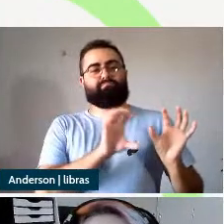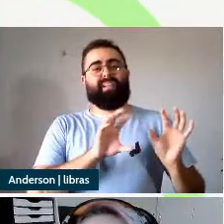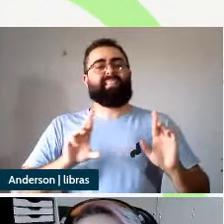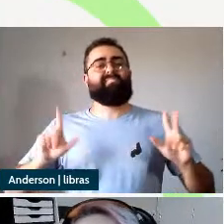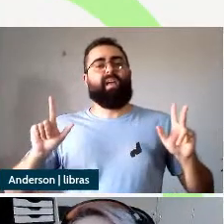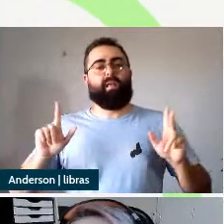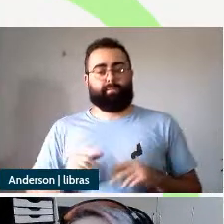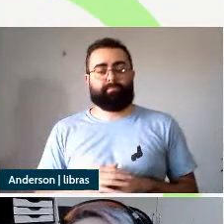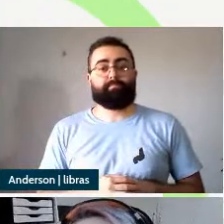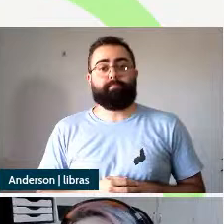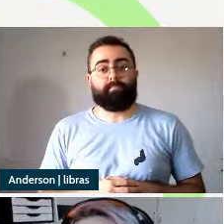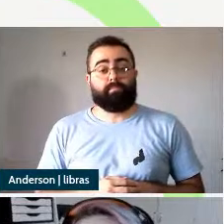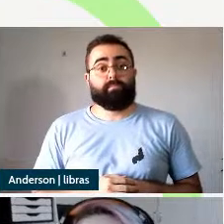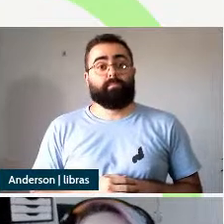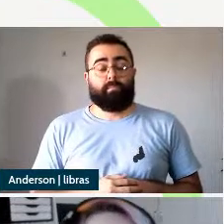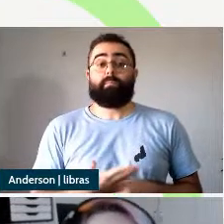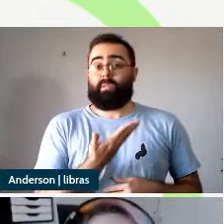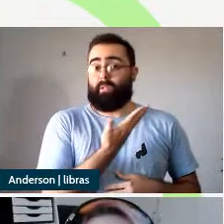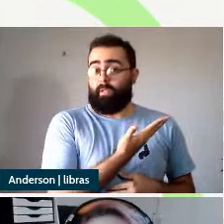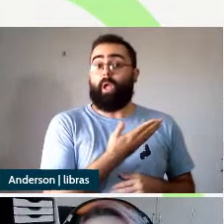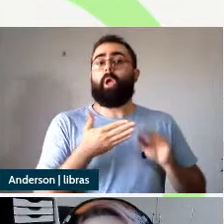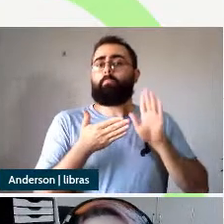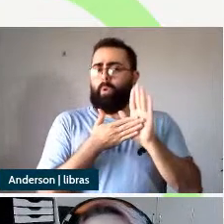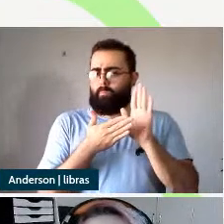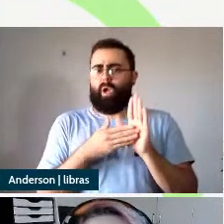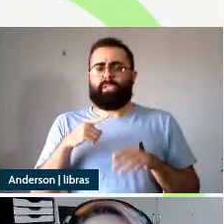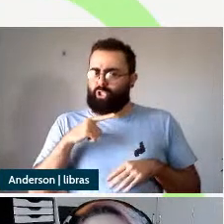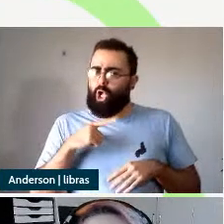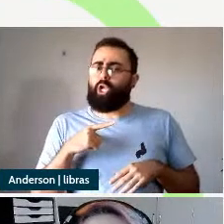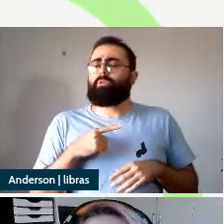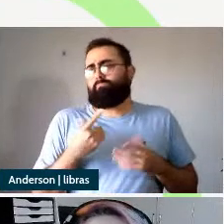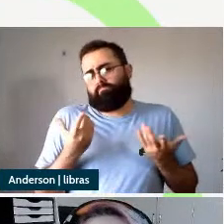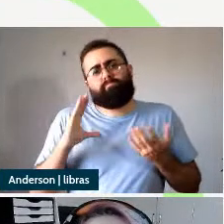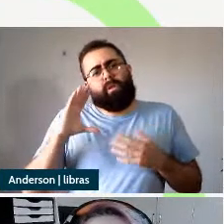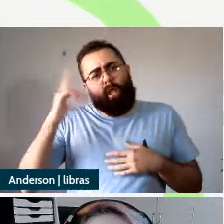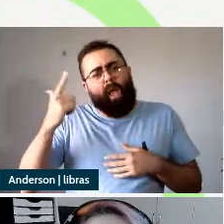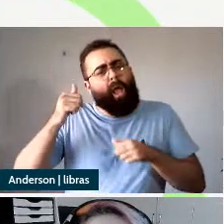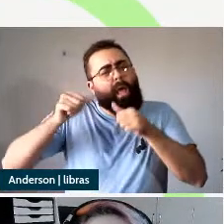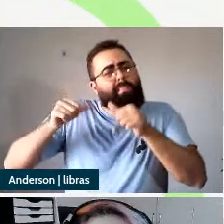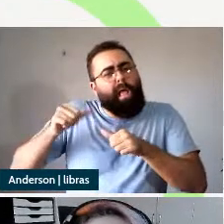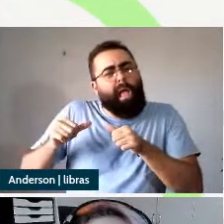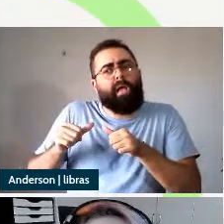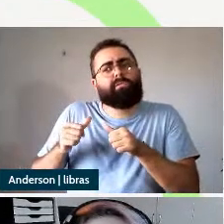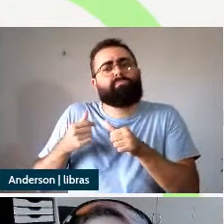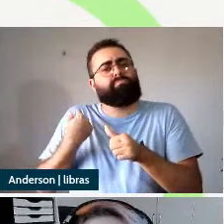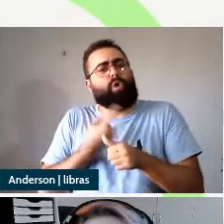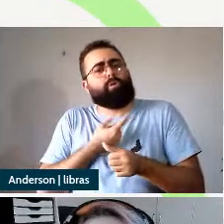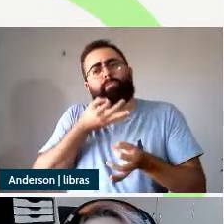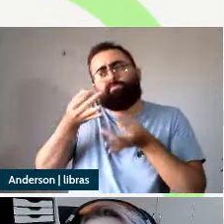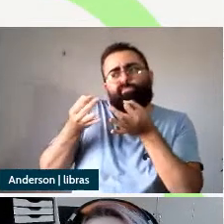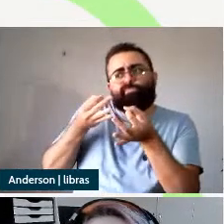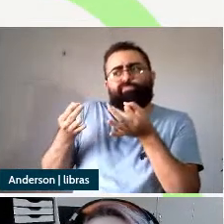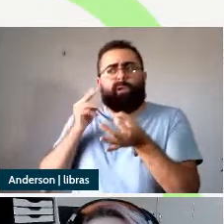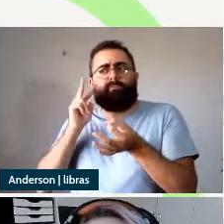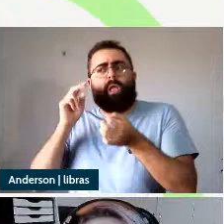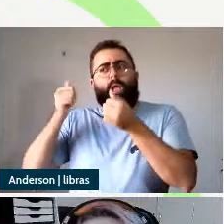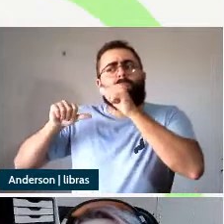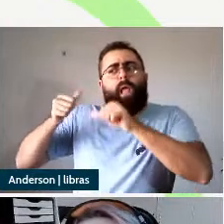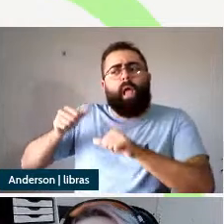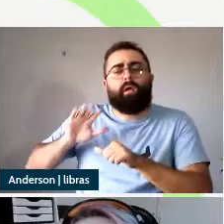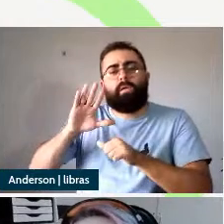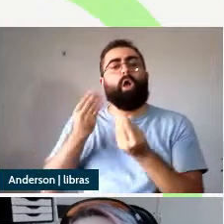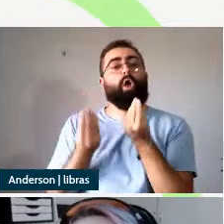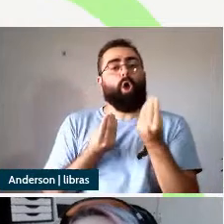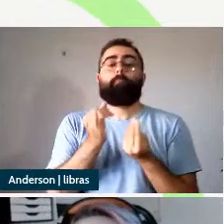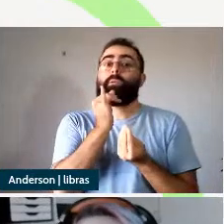essa proposta tem algumas questões interessantes a serem erguidas então as eventivas a codificação da noção de agentividade é uma questão